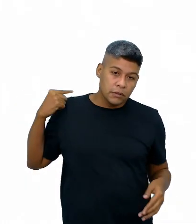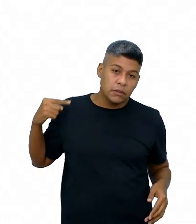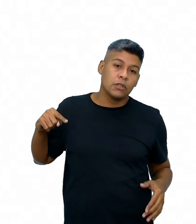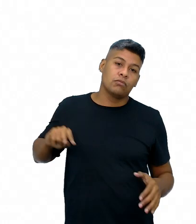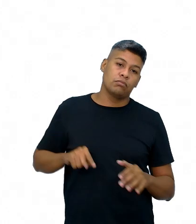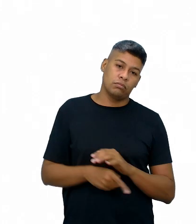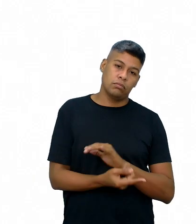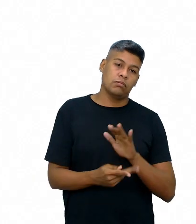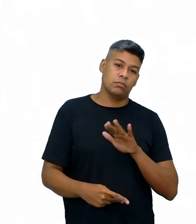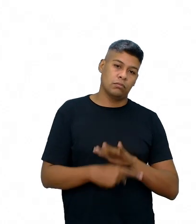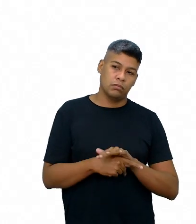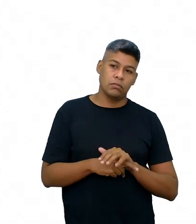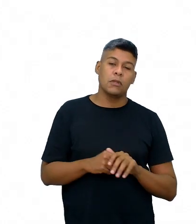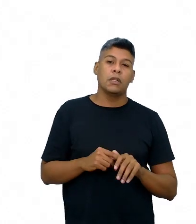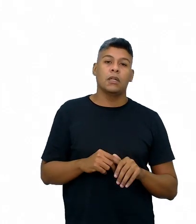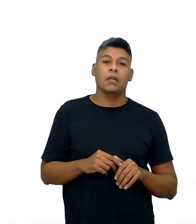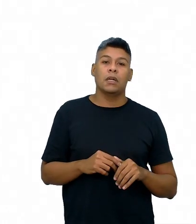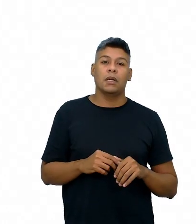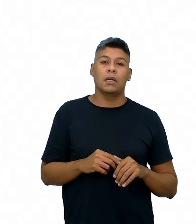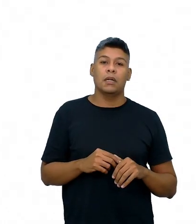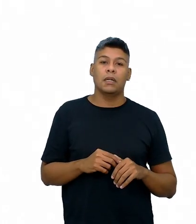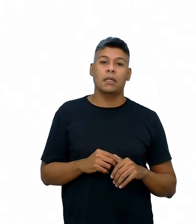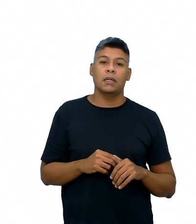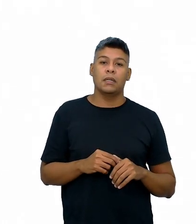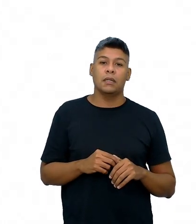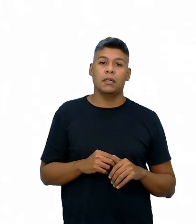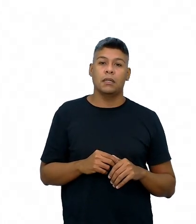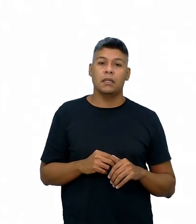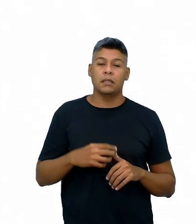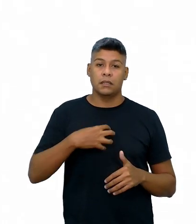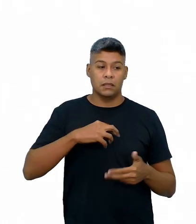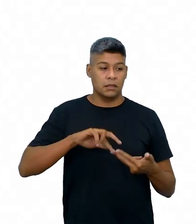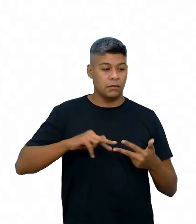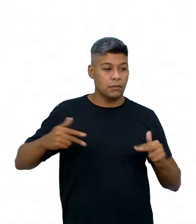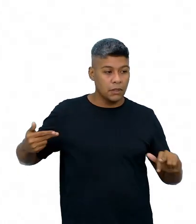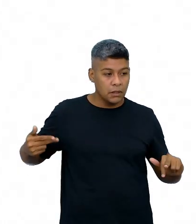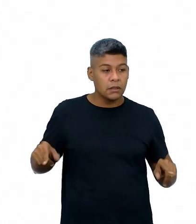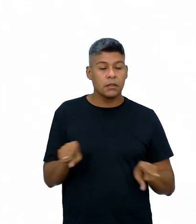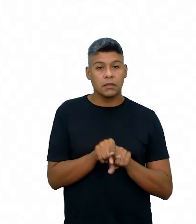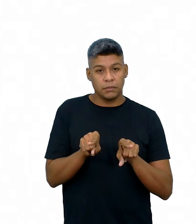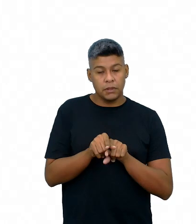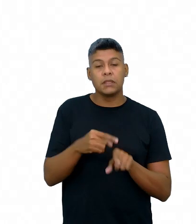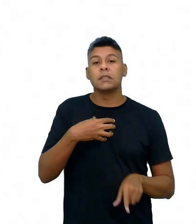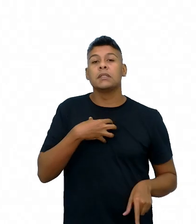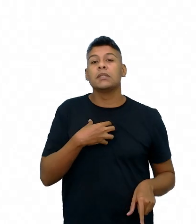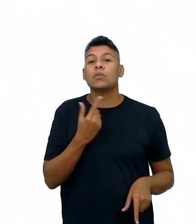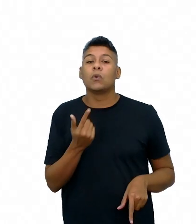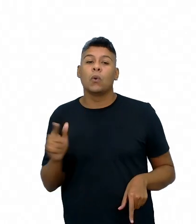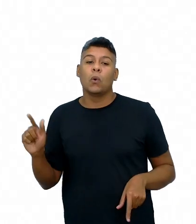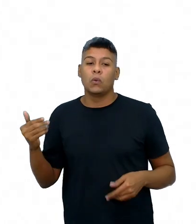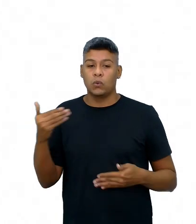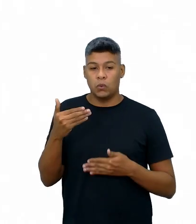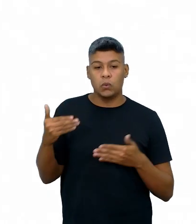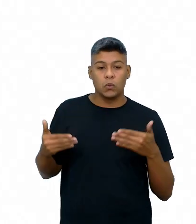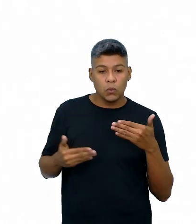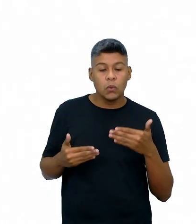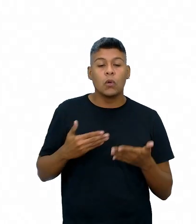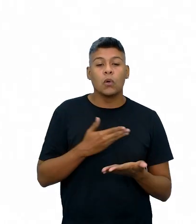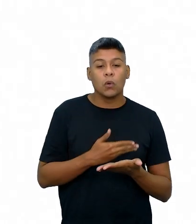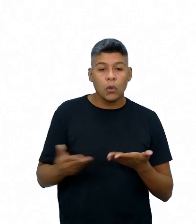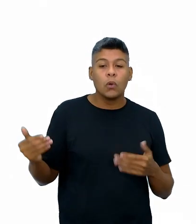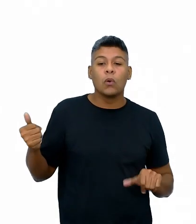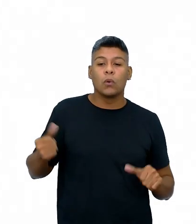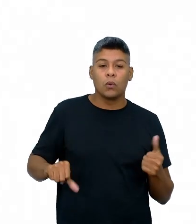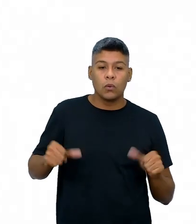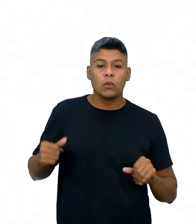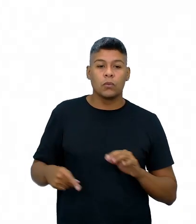aprofunda algumas questões semânticas que favorecem a construção dos sentidos. No próximo slide, nós começaremos a